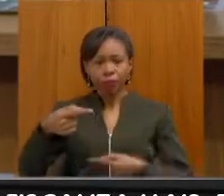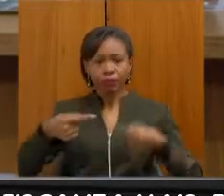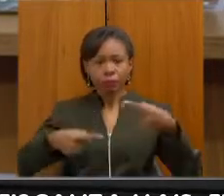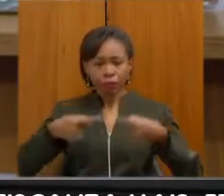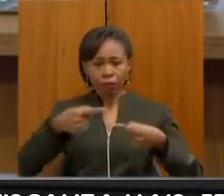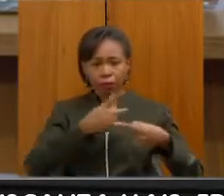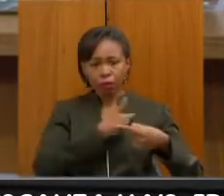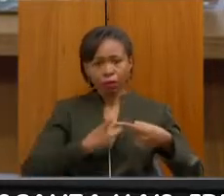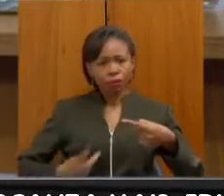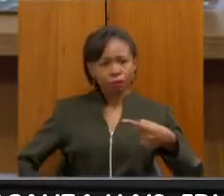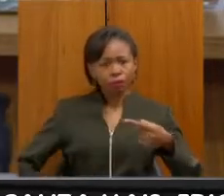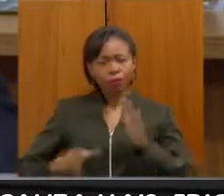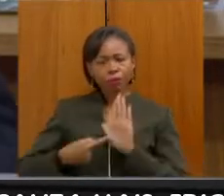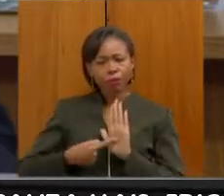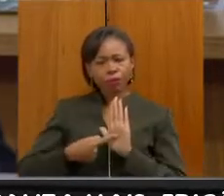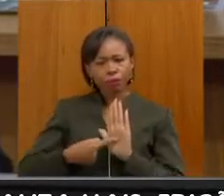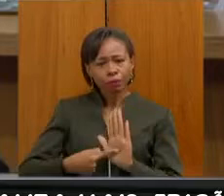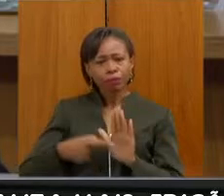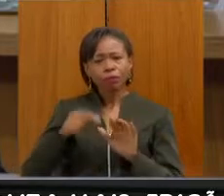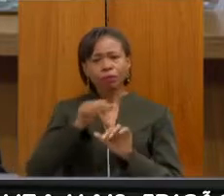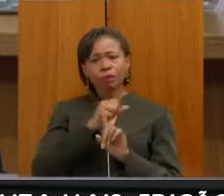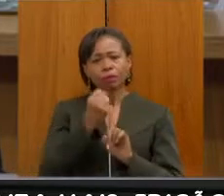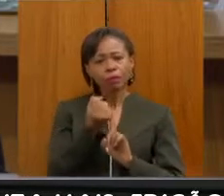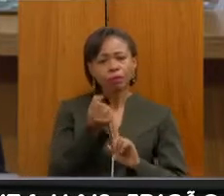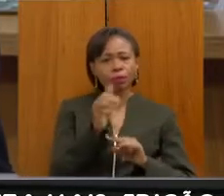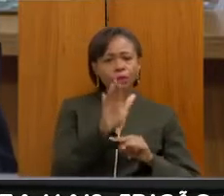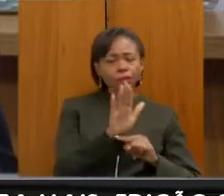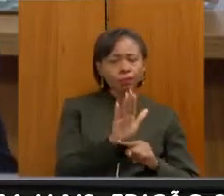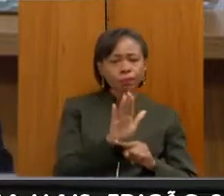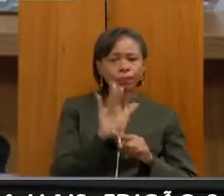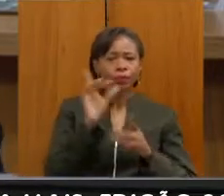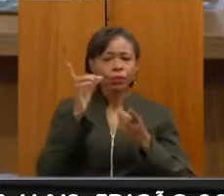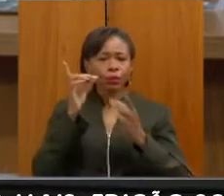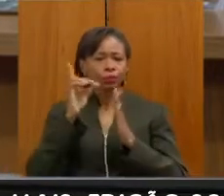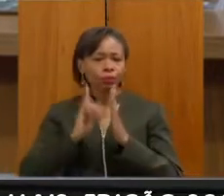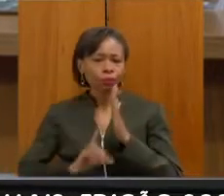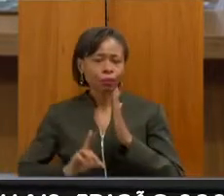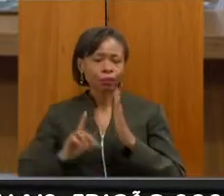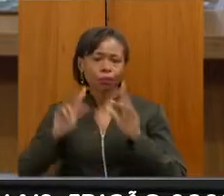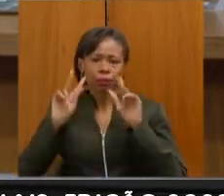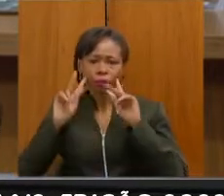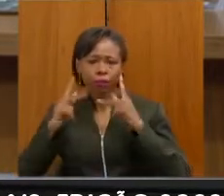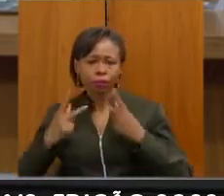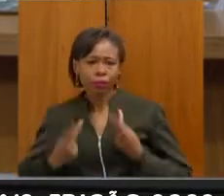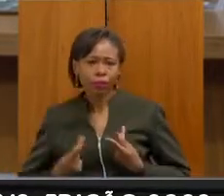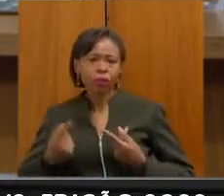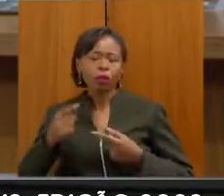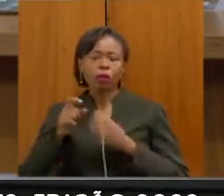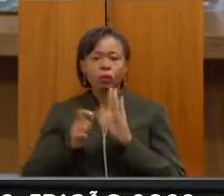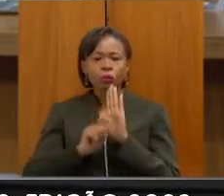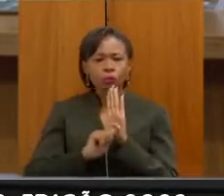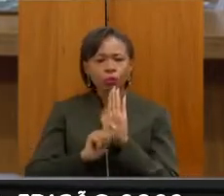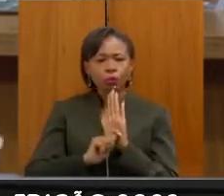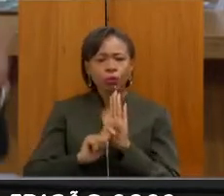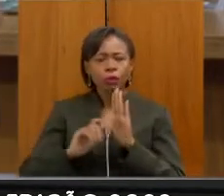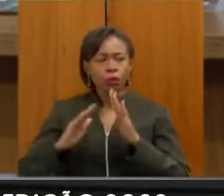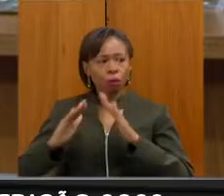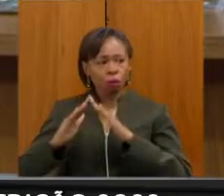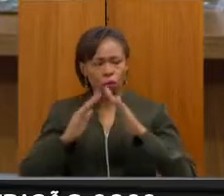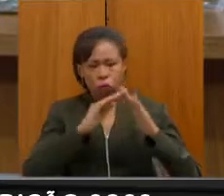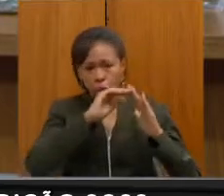representando, mas assistência social, esportes, direitos humanos, políticas sobre drogas, habitação e segurança alimentar,